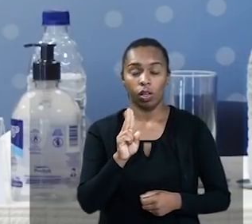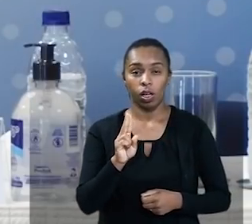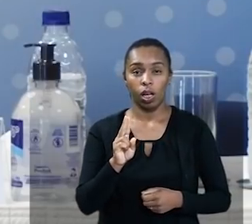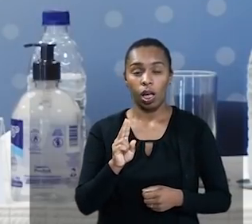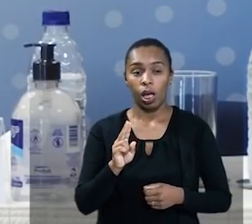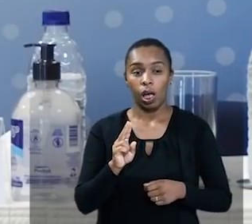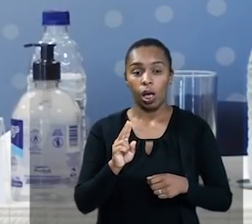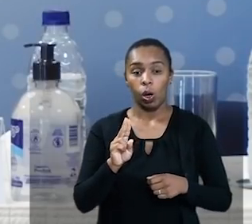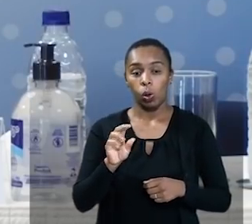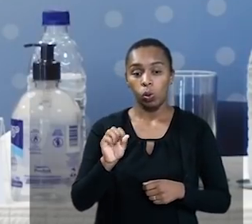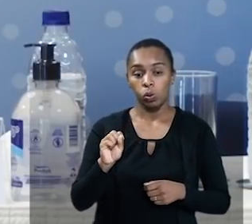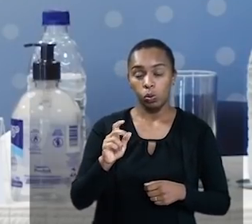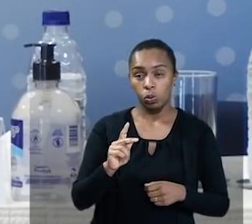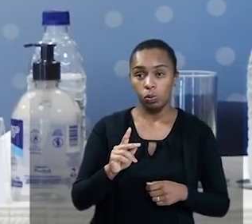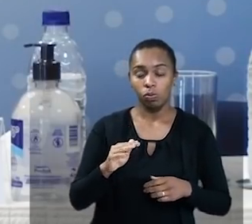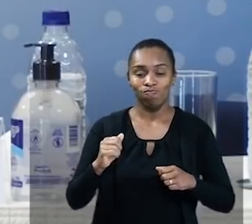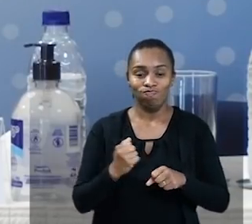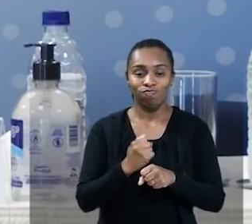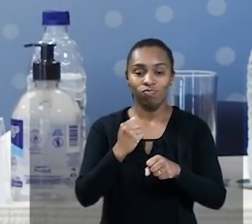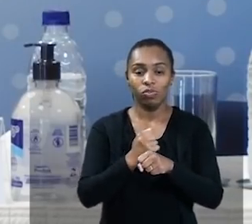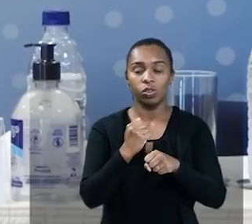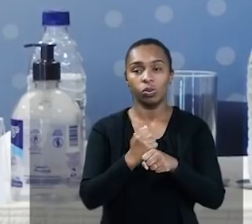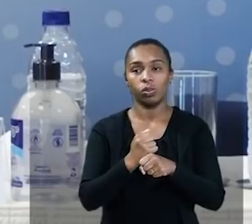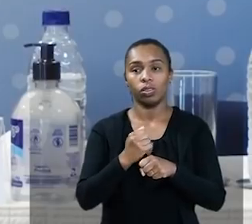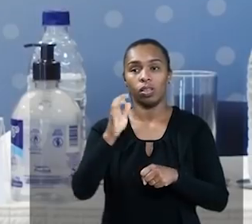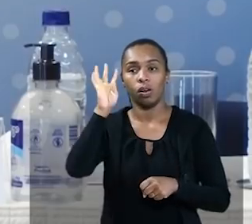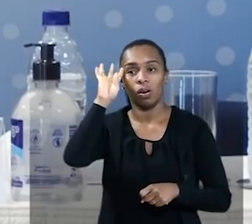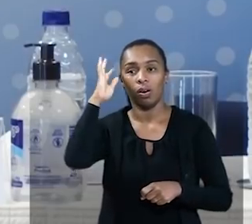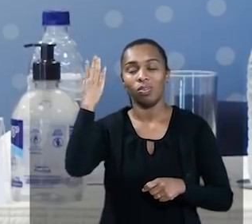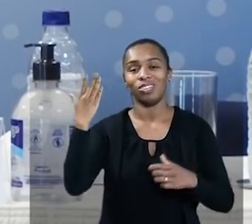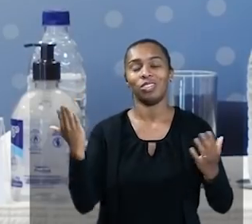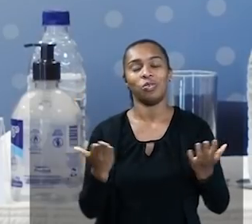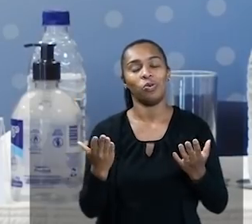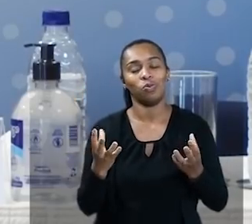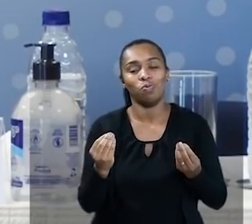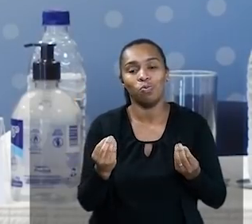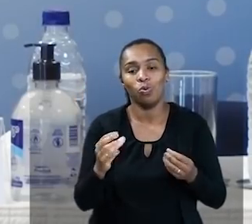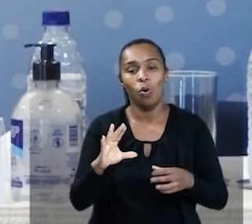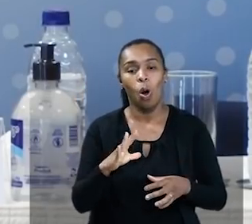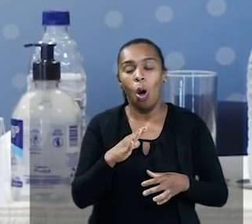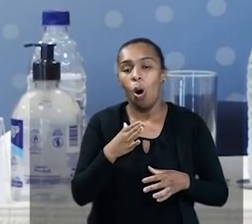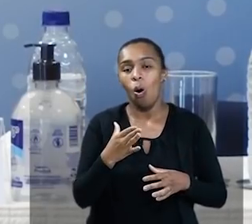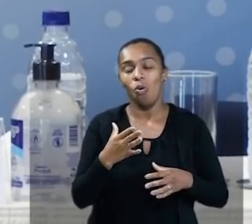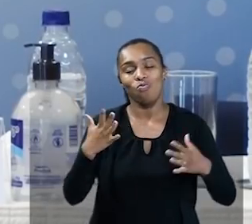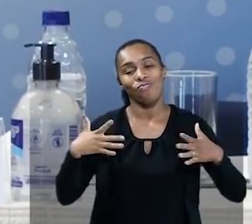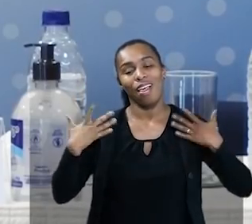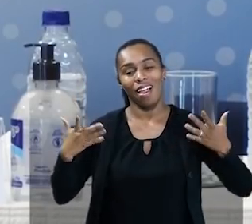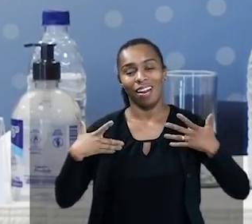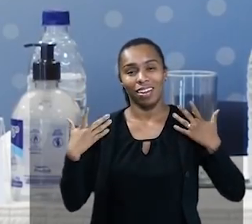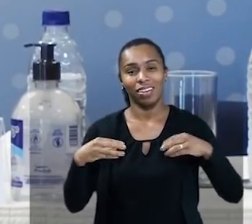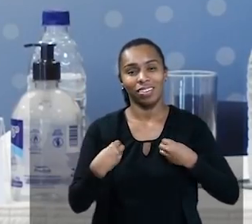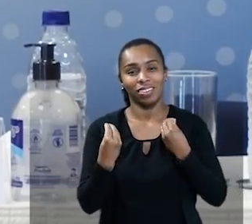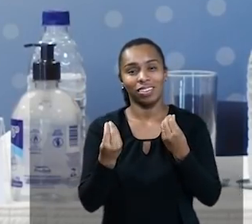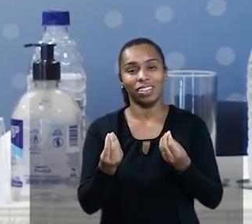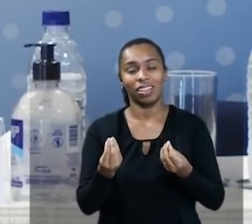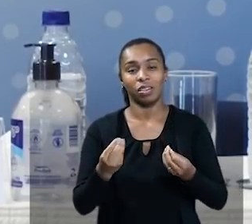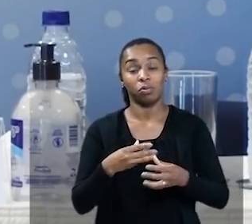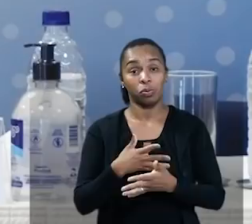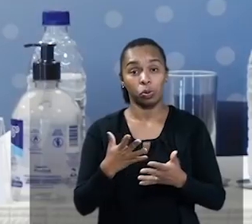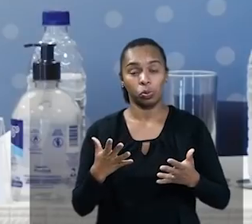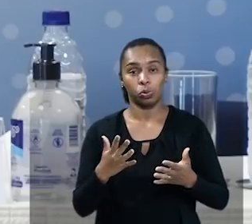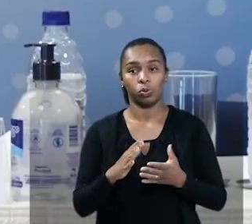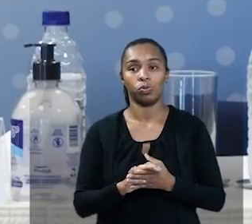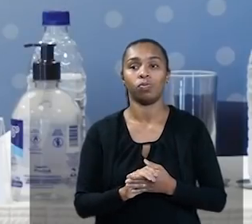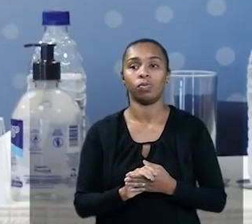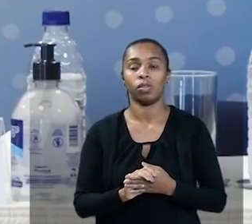da USP naquele momento, conseguimos construir essa solução que hoje estamos com muito orgulho, com muita alegria, entregando para todo o sistema